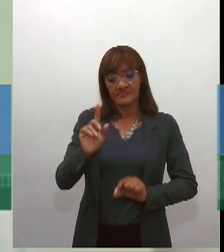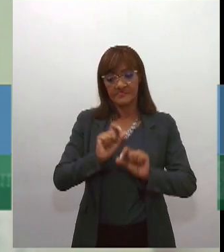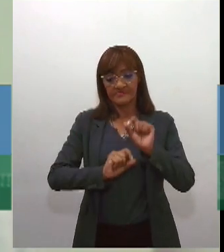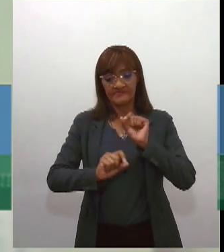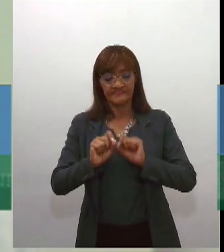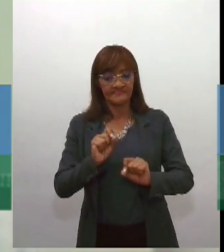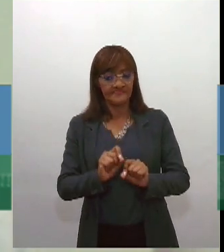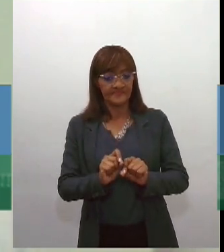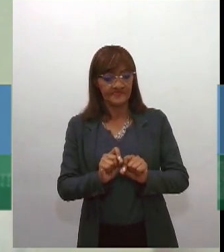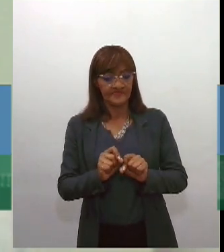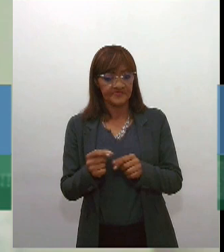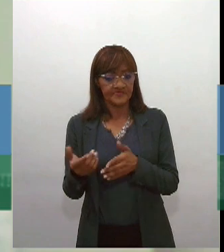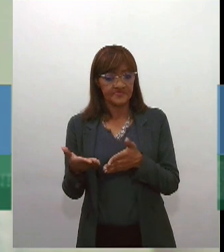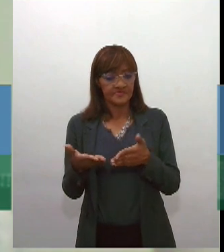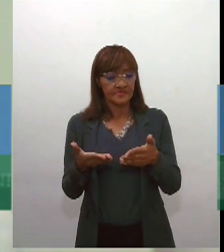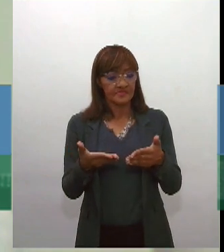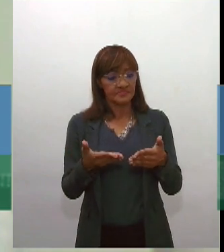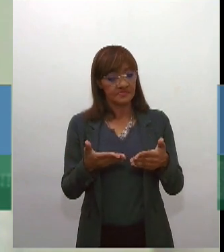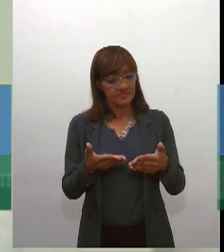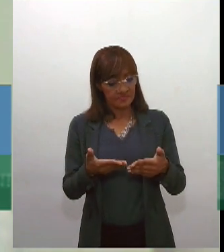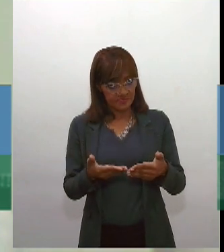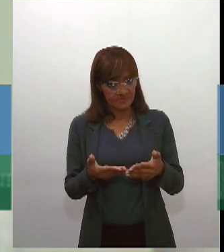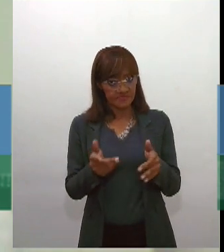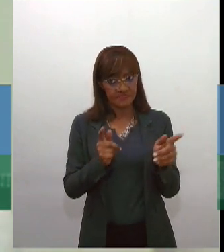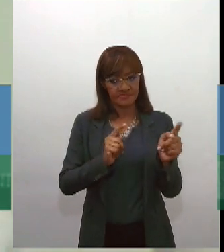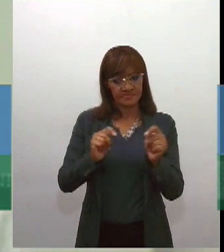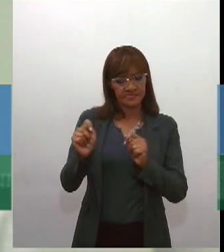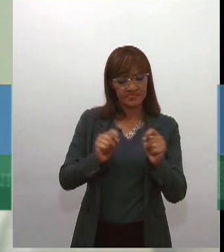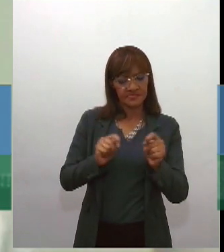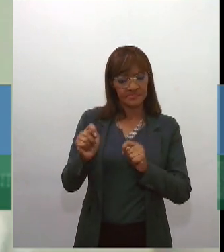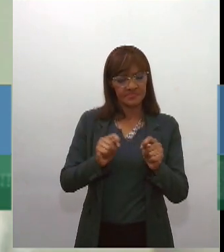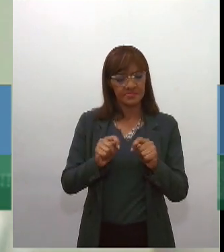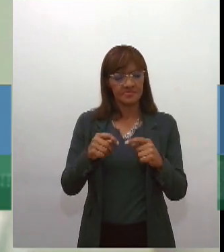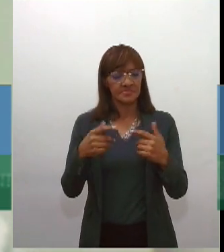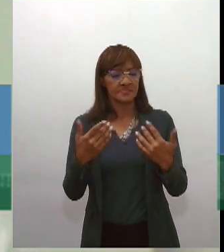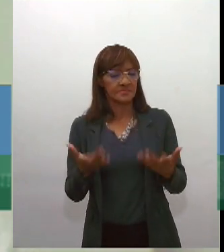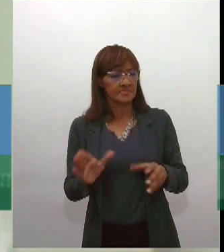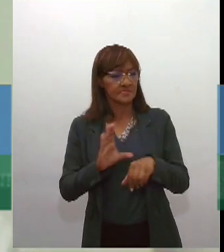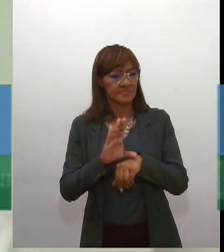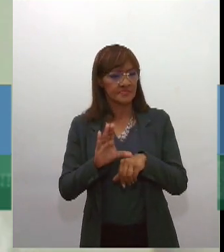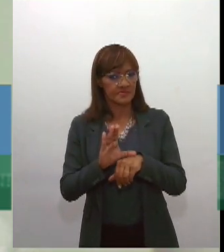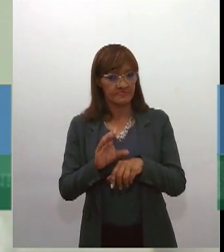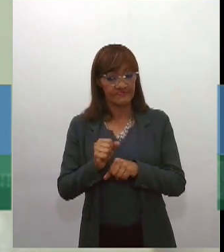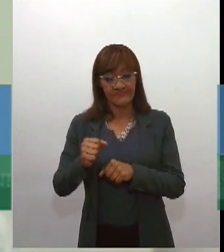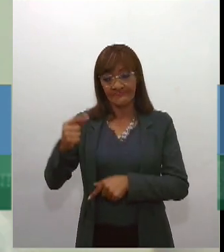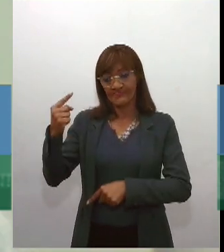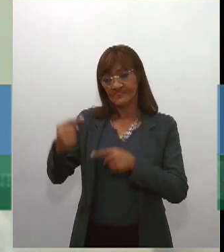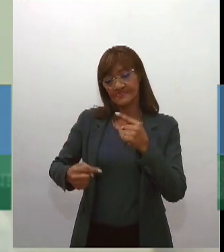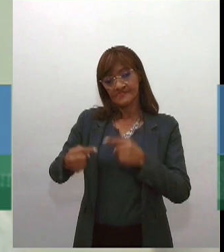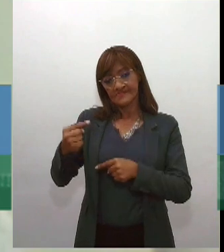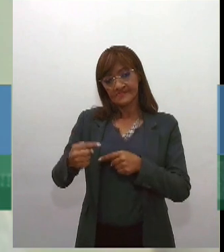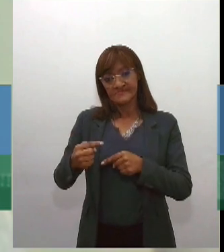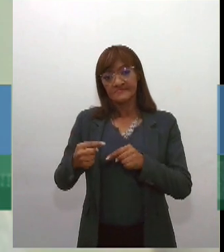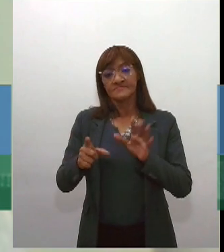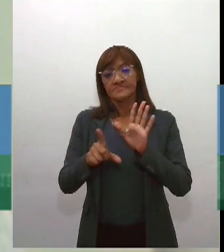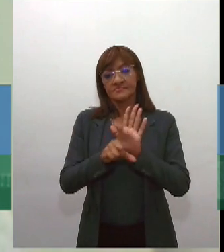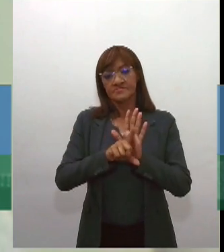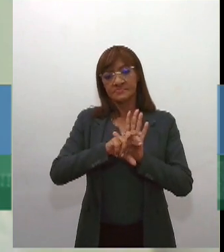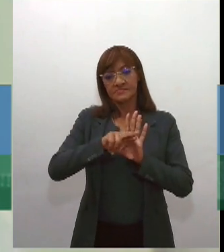de controle concentrado de constitucionalidade, que discutem a eficácia de leis, de atos normativos.